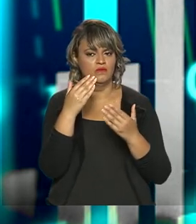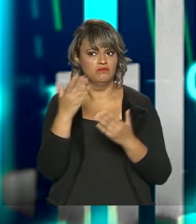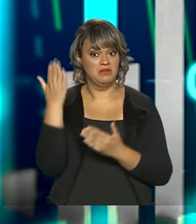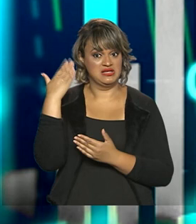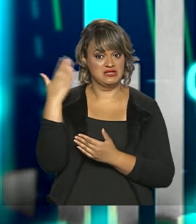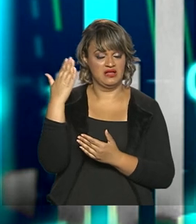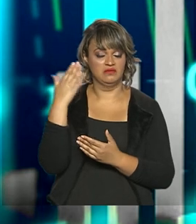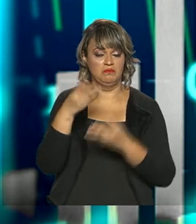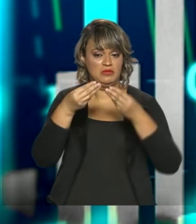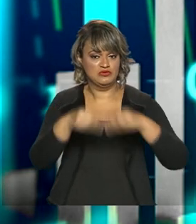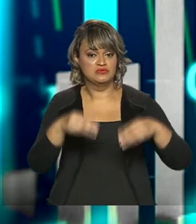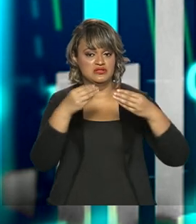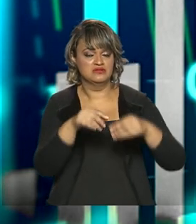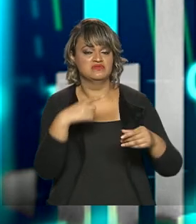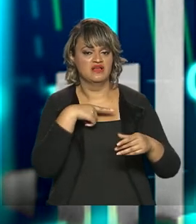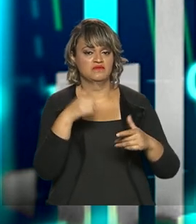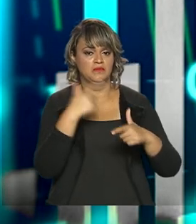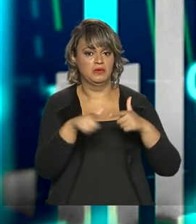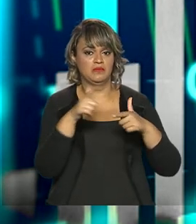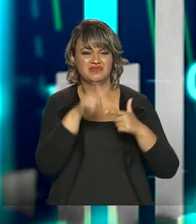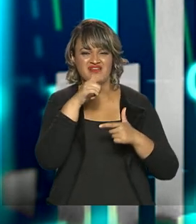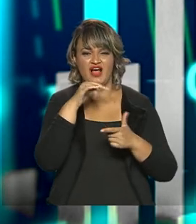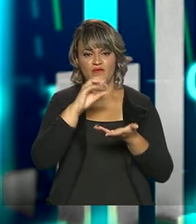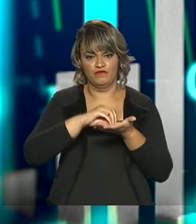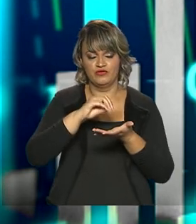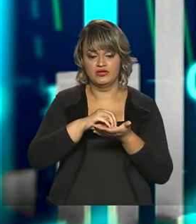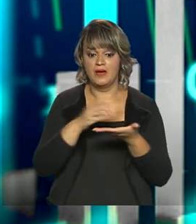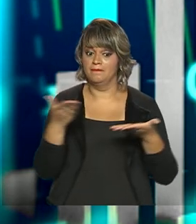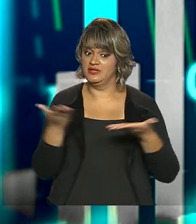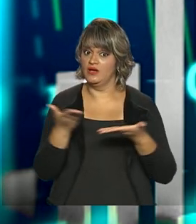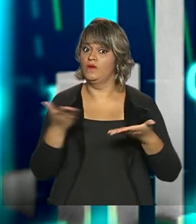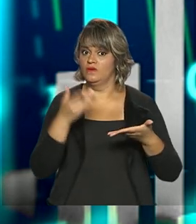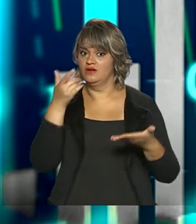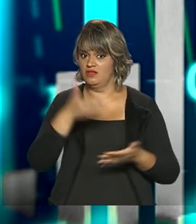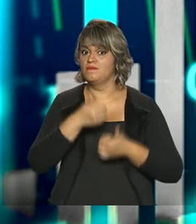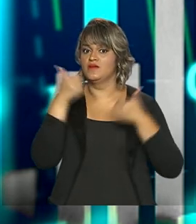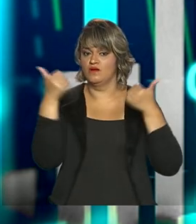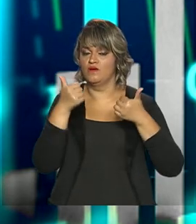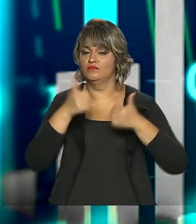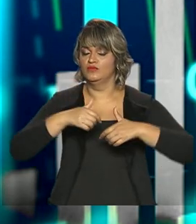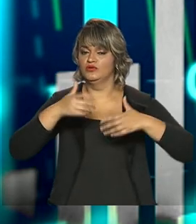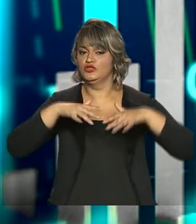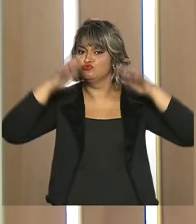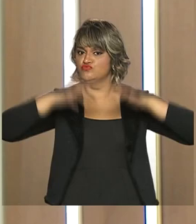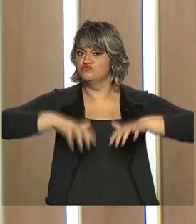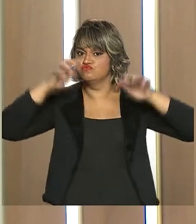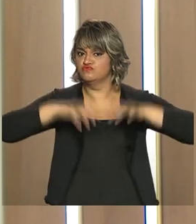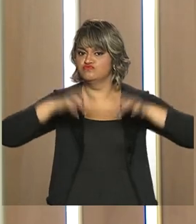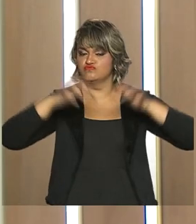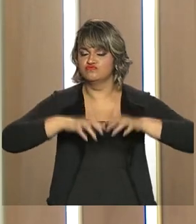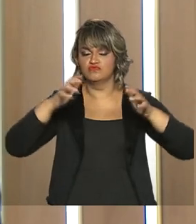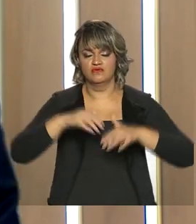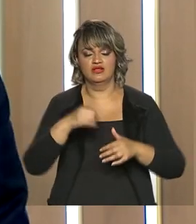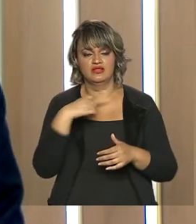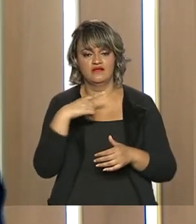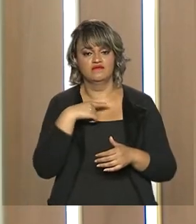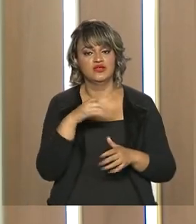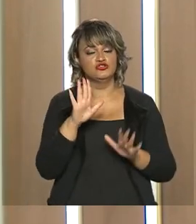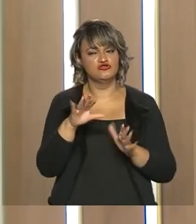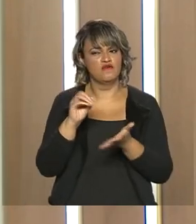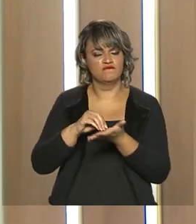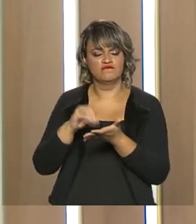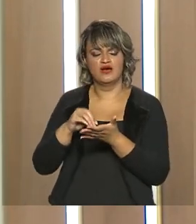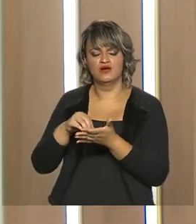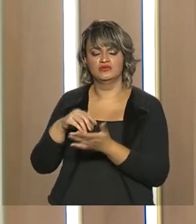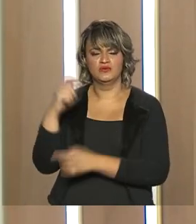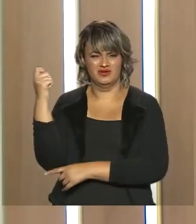passada foi prejudicada pela grande crise hídrica, o que não está acontecendo agora com o aumento do volume de chuvas em todo o Brasil, com exceção, talvez, do